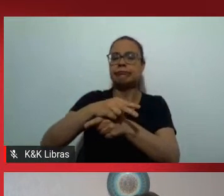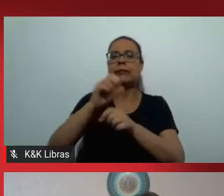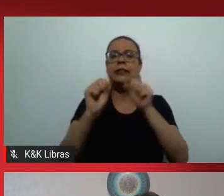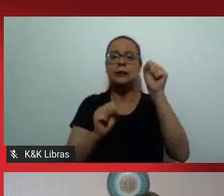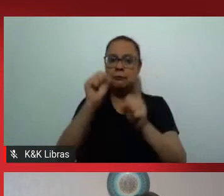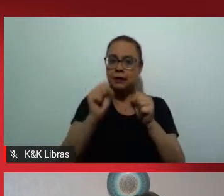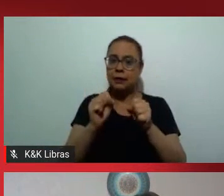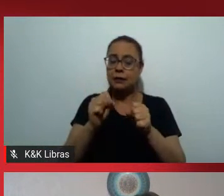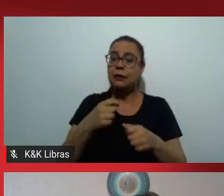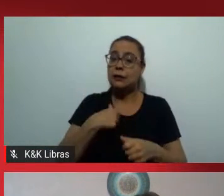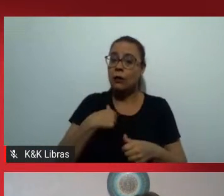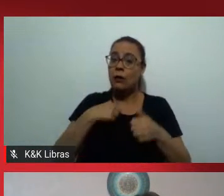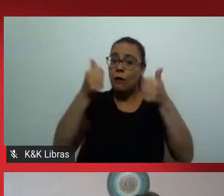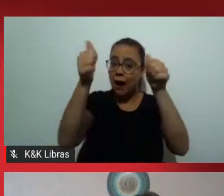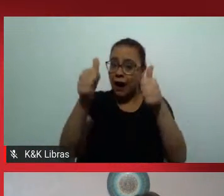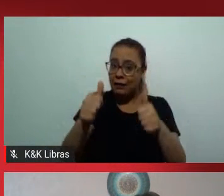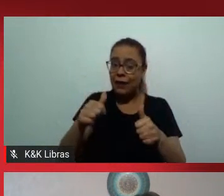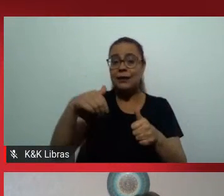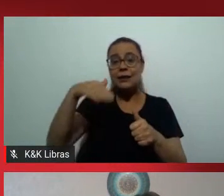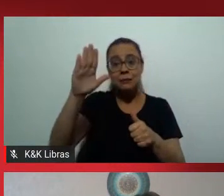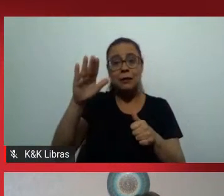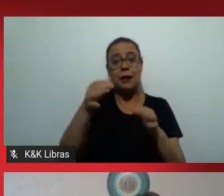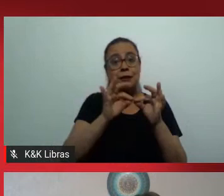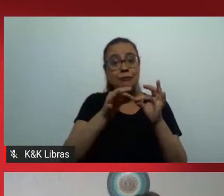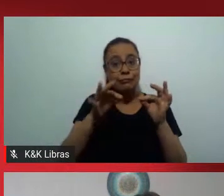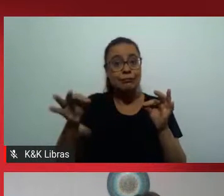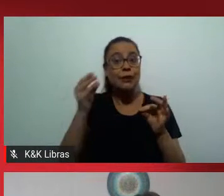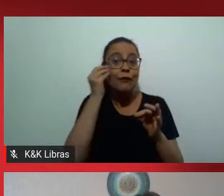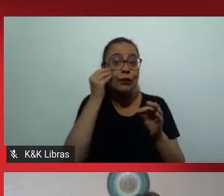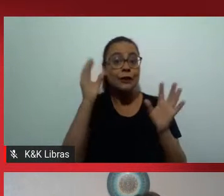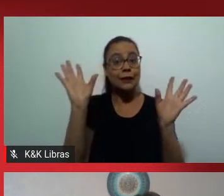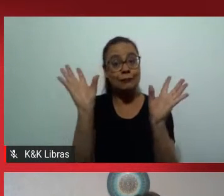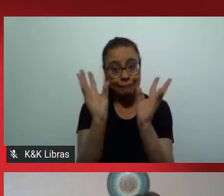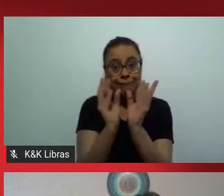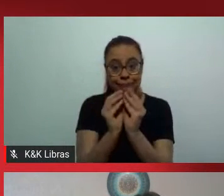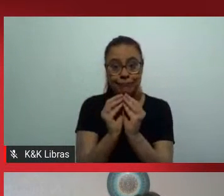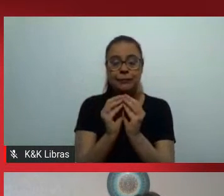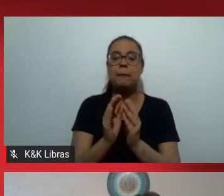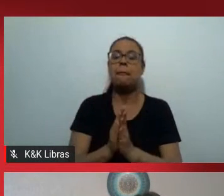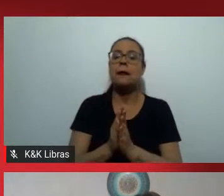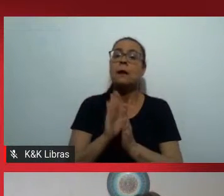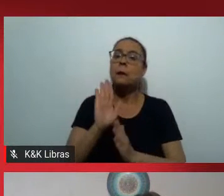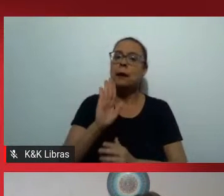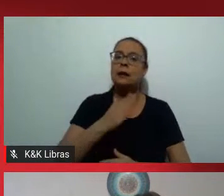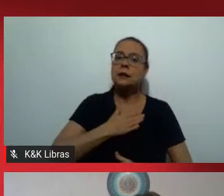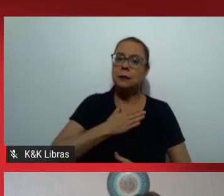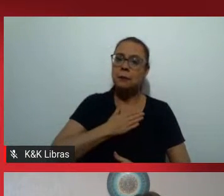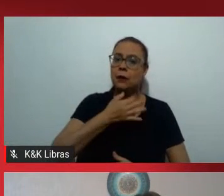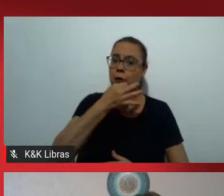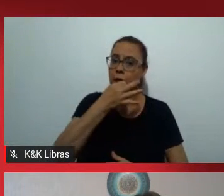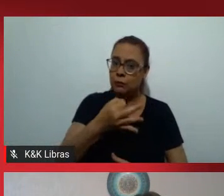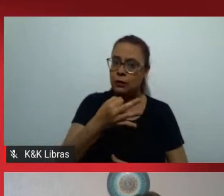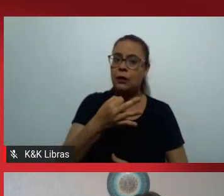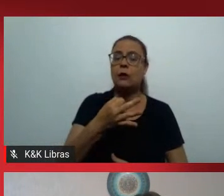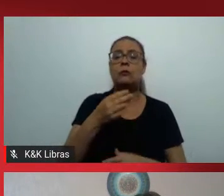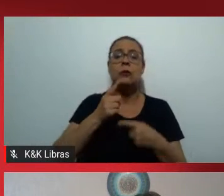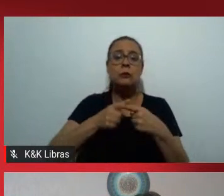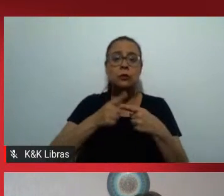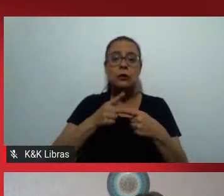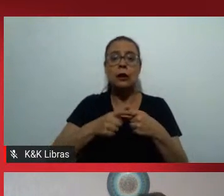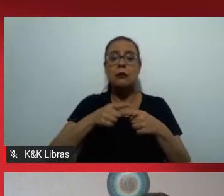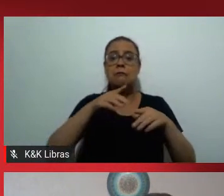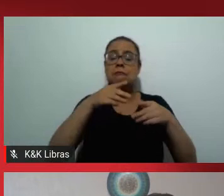Então, vou ter que fazer uma análise um pouco mais ampla, mais condensão no máximo possível, e eu começo a minha ponderação